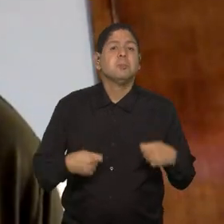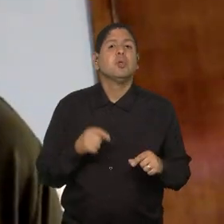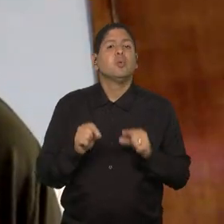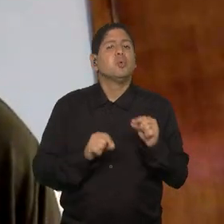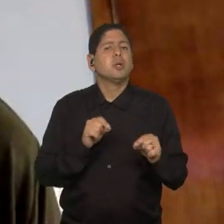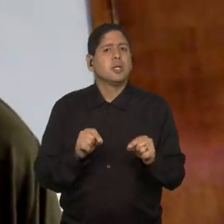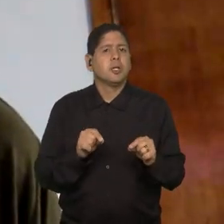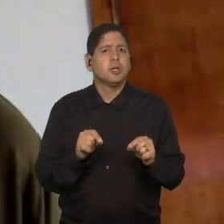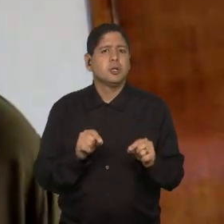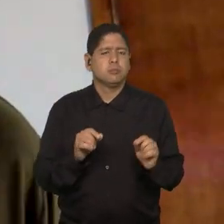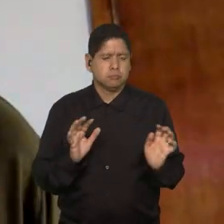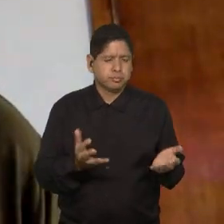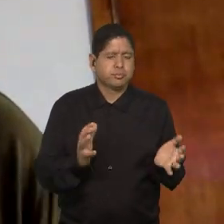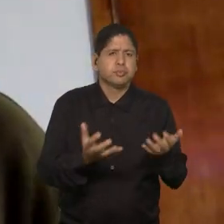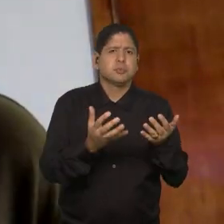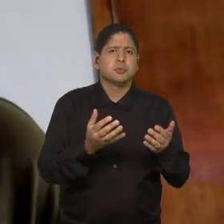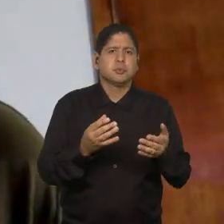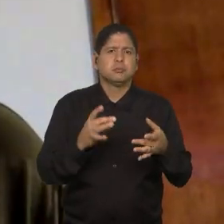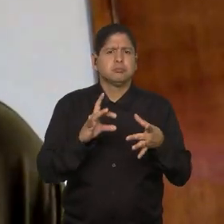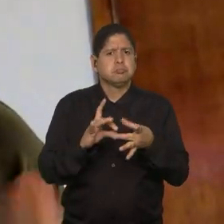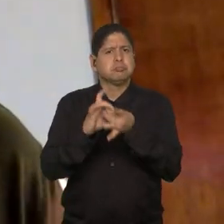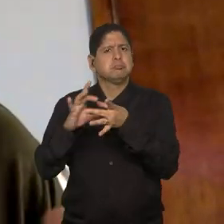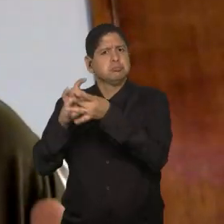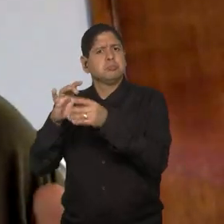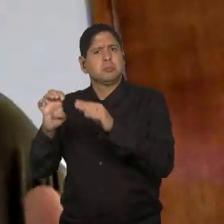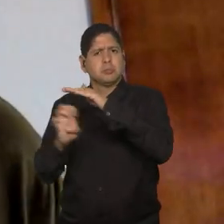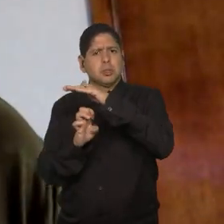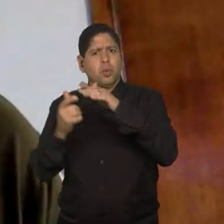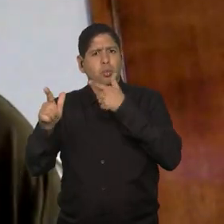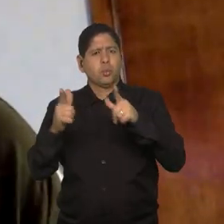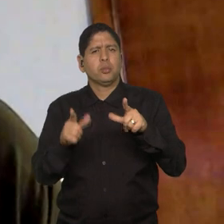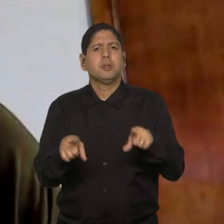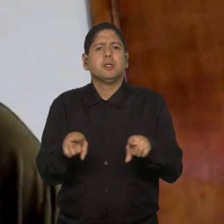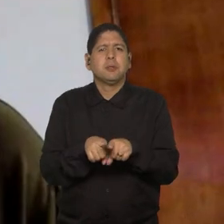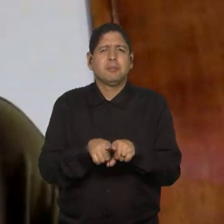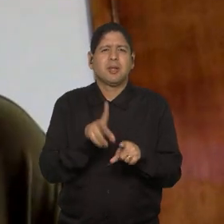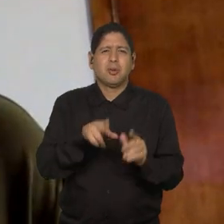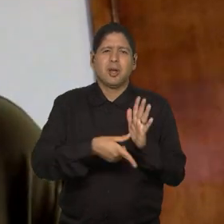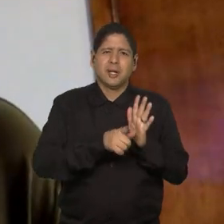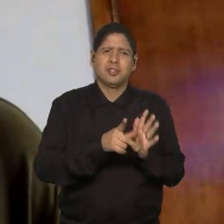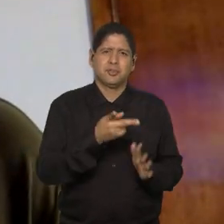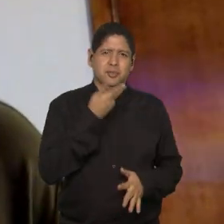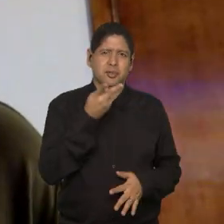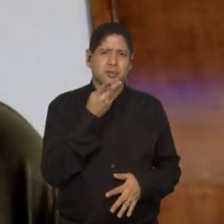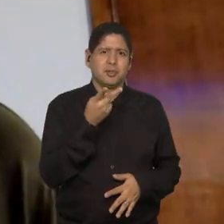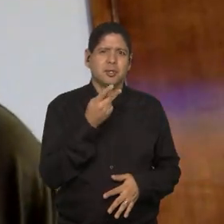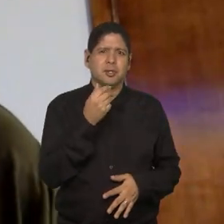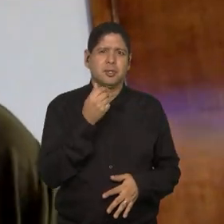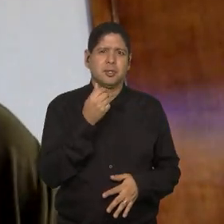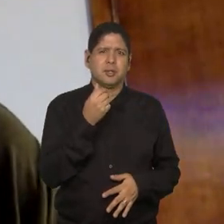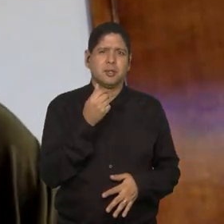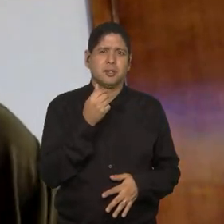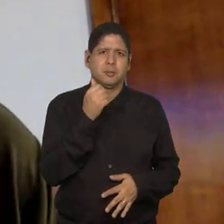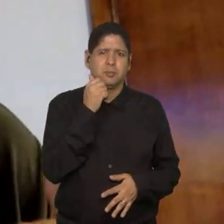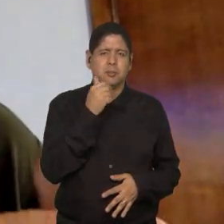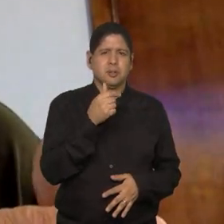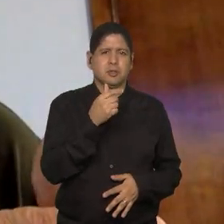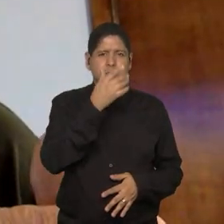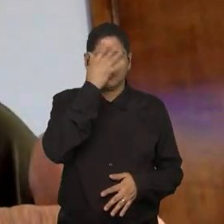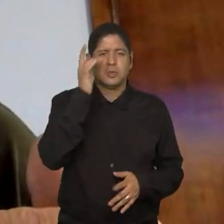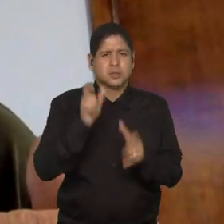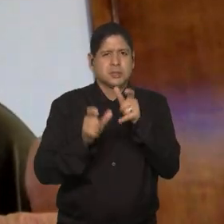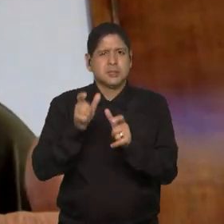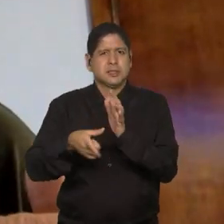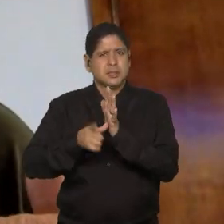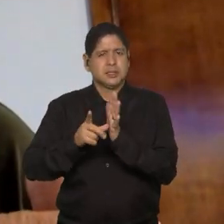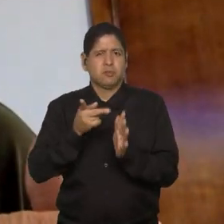fomentar parcerias, é preciso ter, como bem disse anteriormente, que